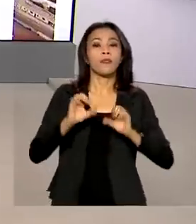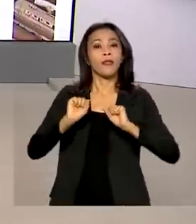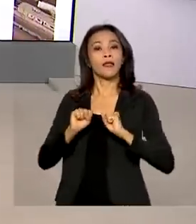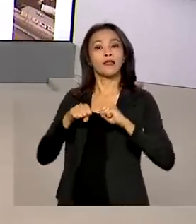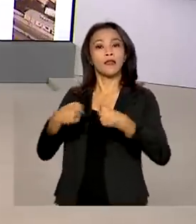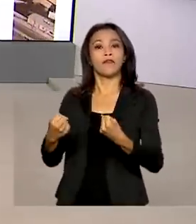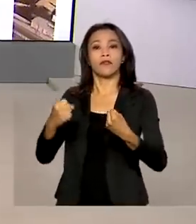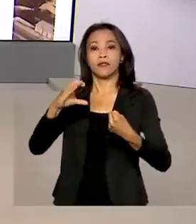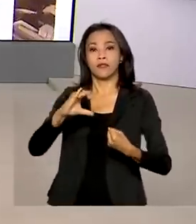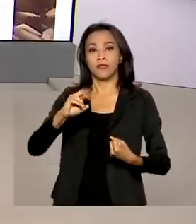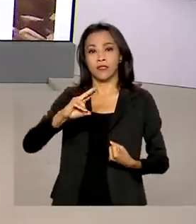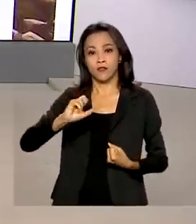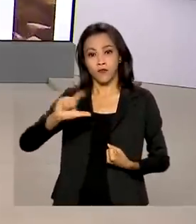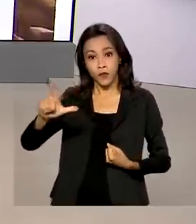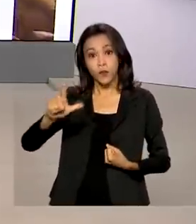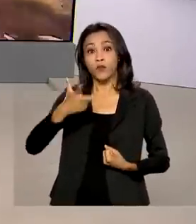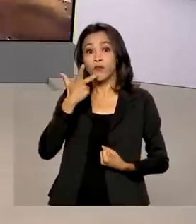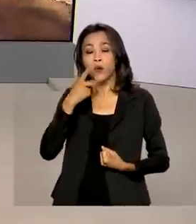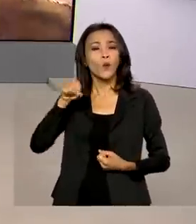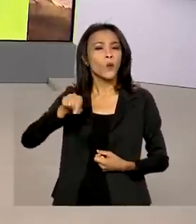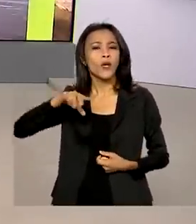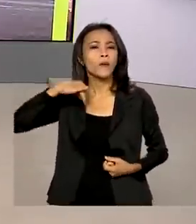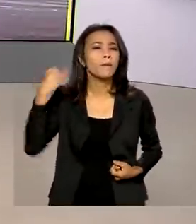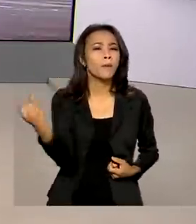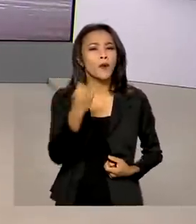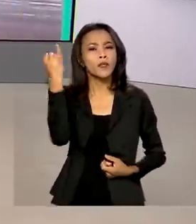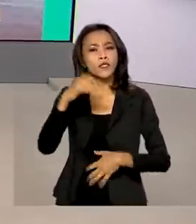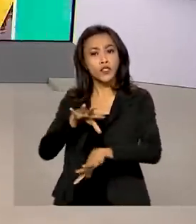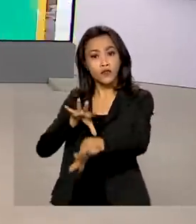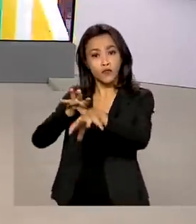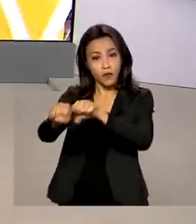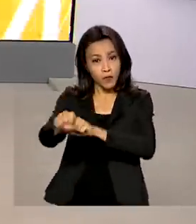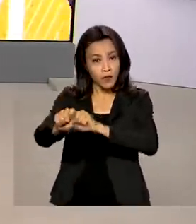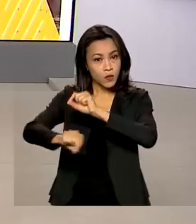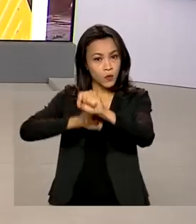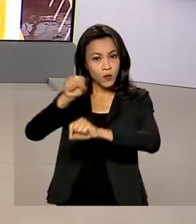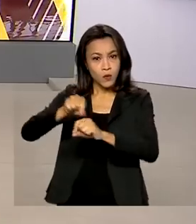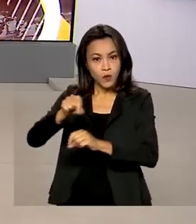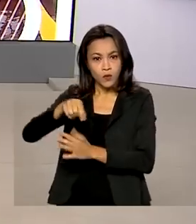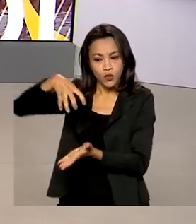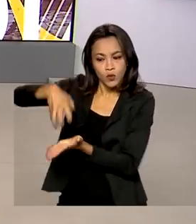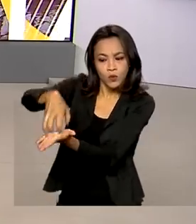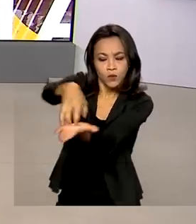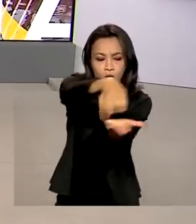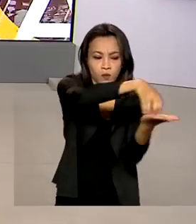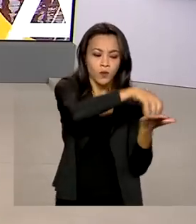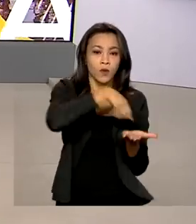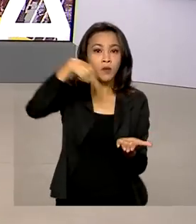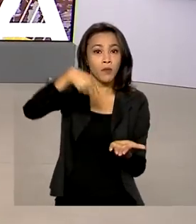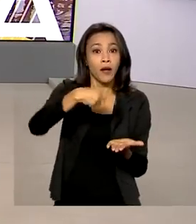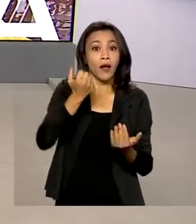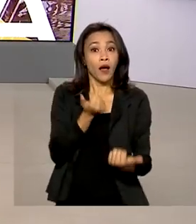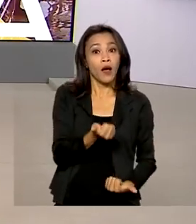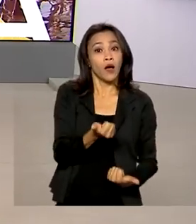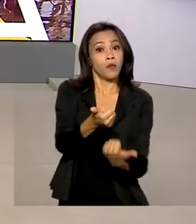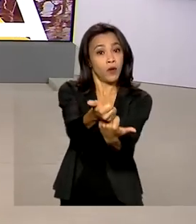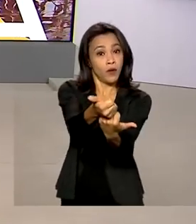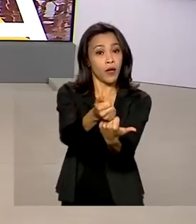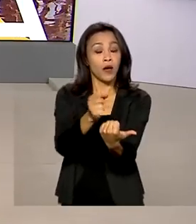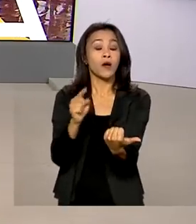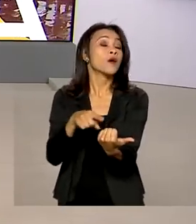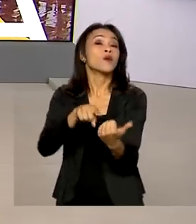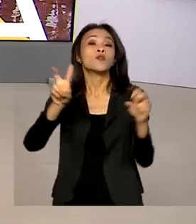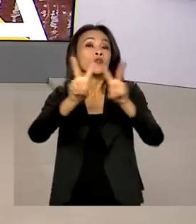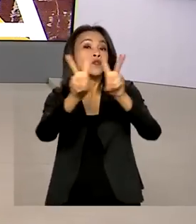Civil Nacional reforçou a importância da formação de núcleos comunitários para auxiliar nas ações de prevenção e redução de